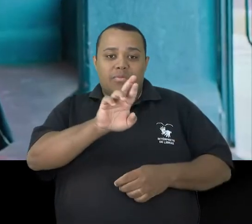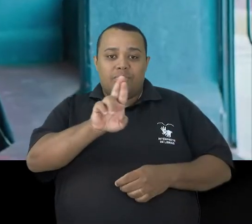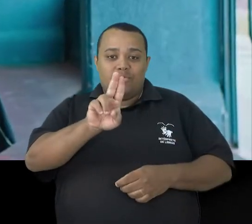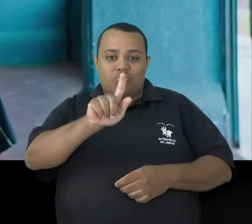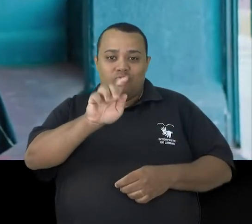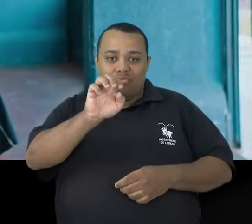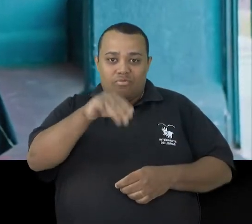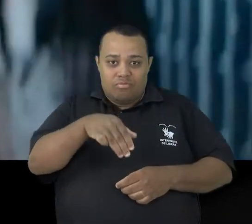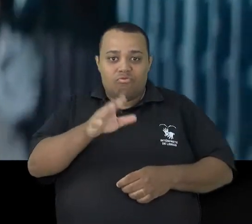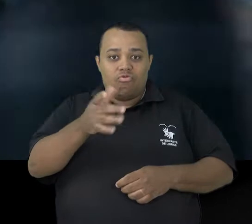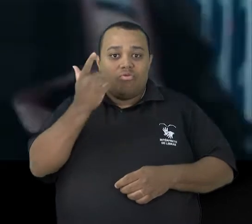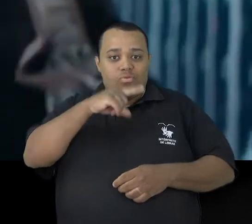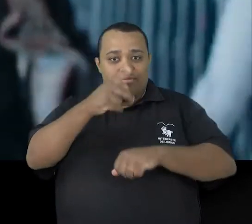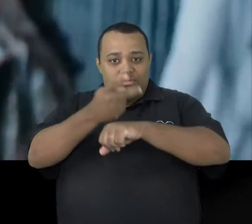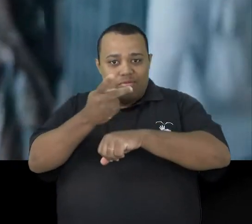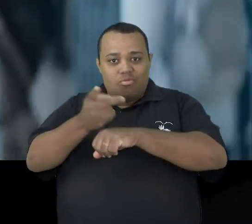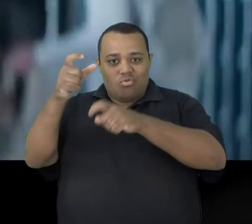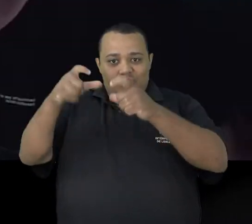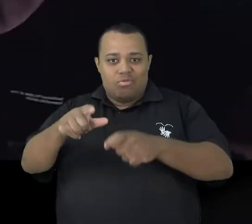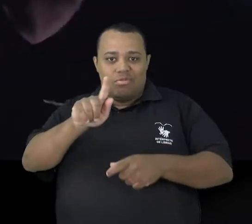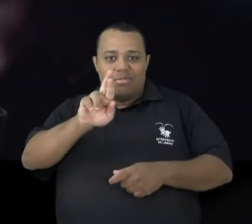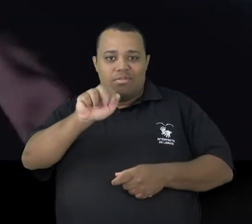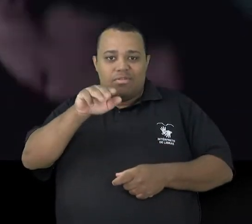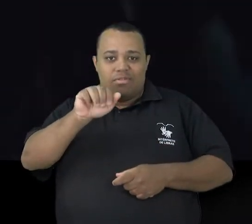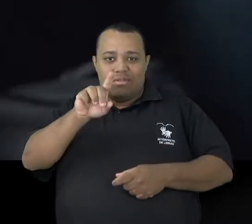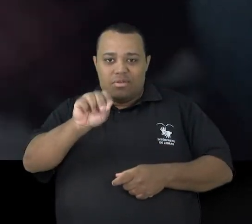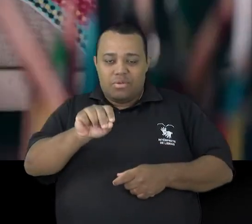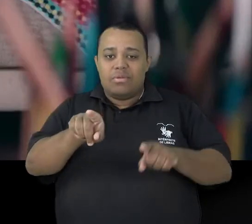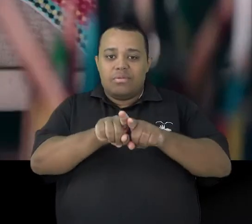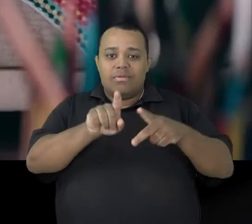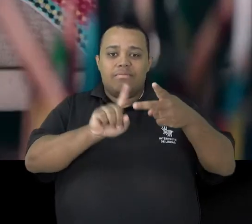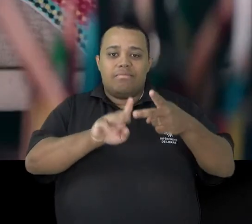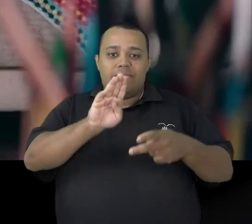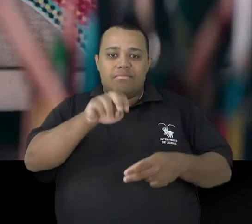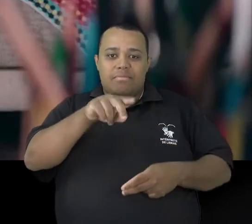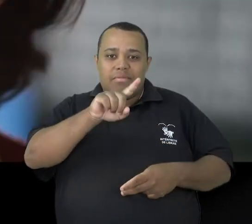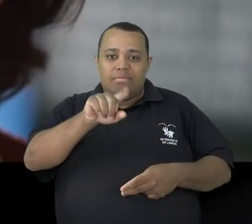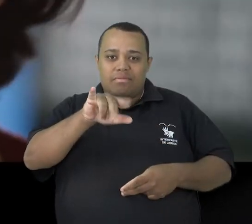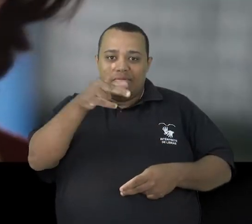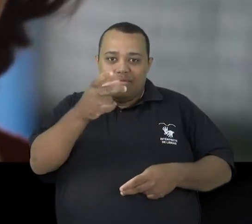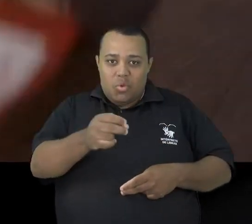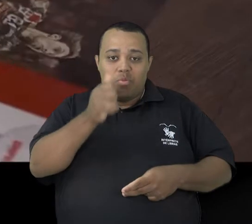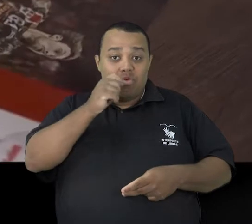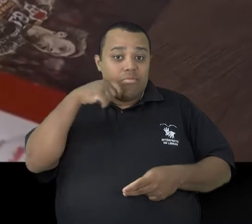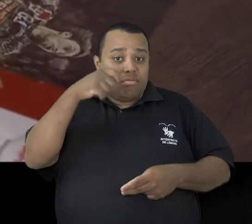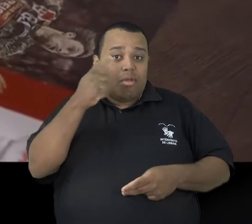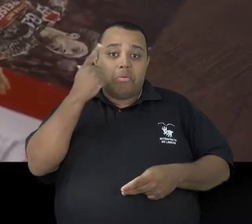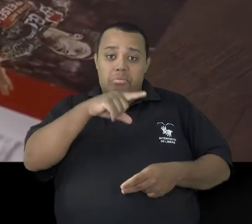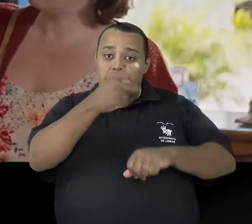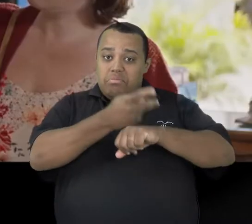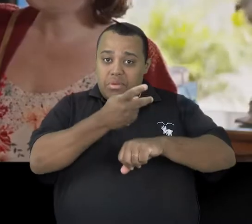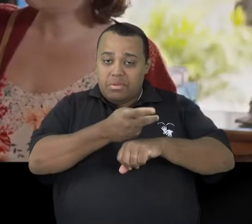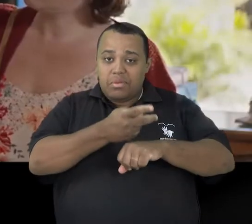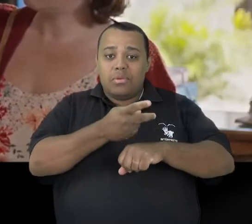vencedor como melhor filme no Festival de Gramado, e Benzinho, que rendeu o prêmio de melhor atriz para Karine Telles. As duas